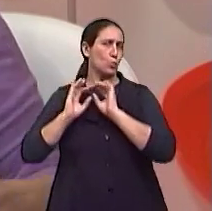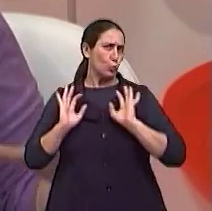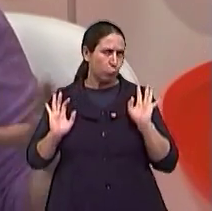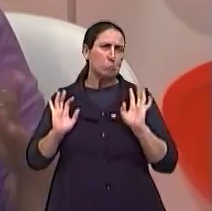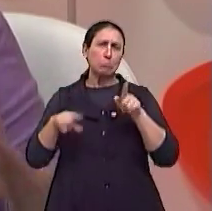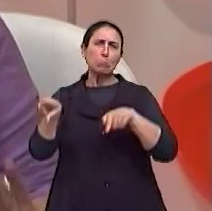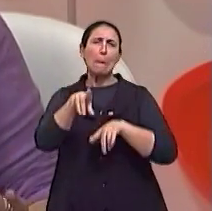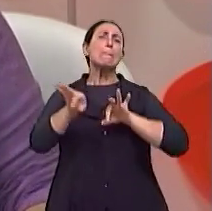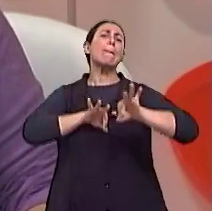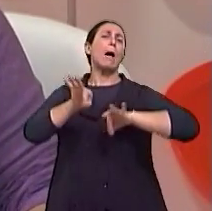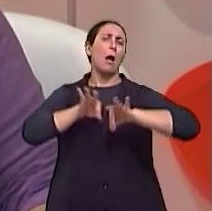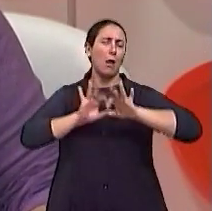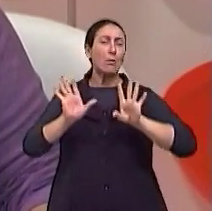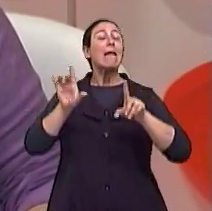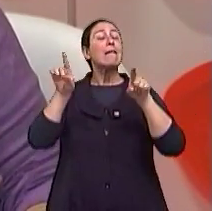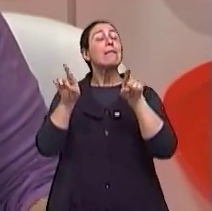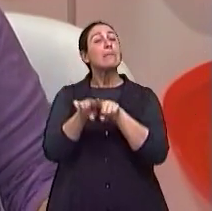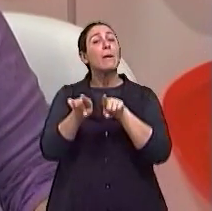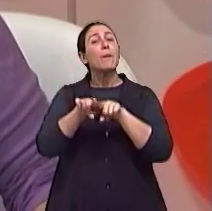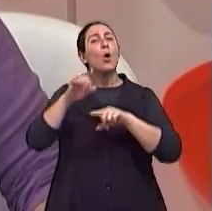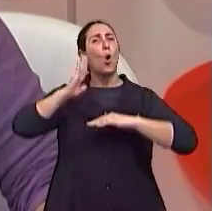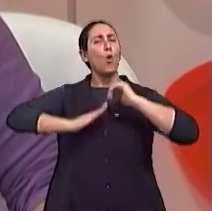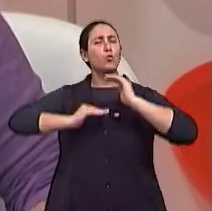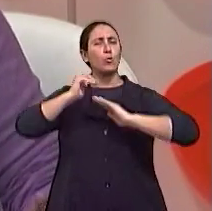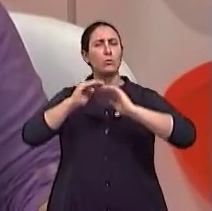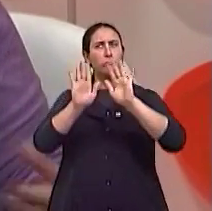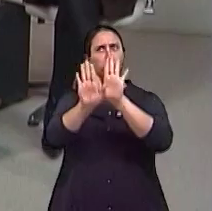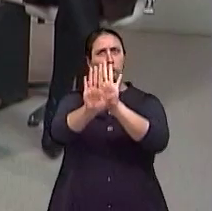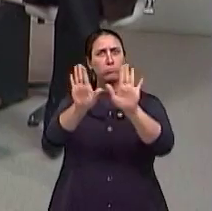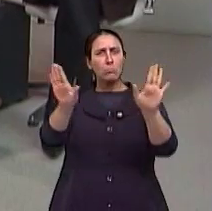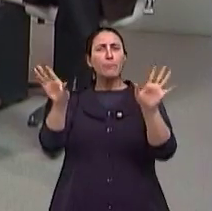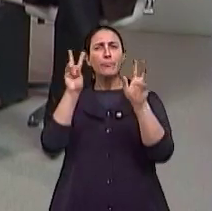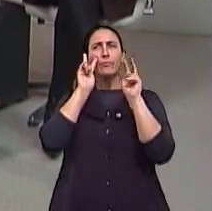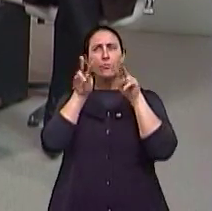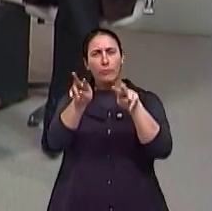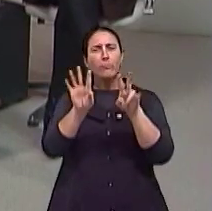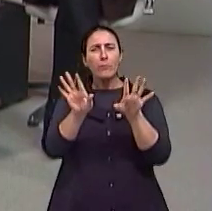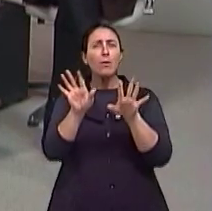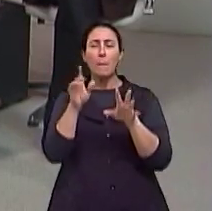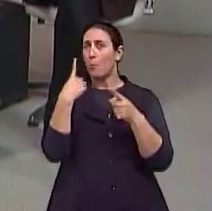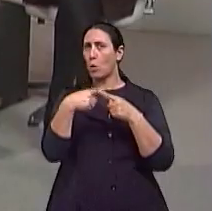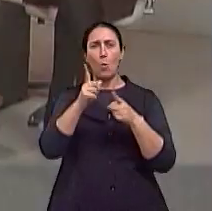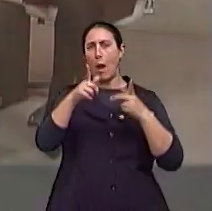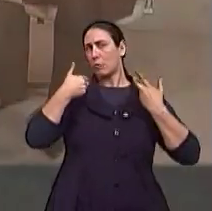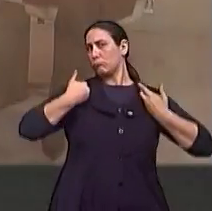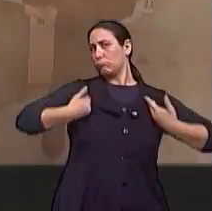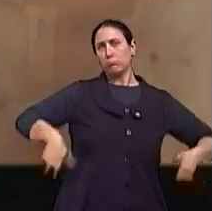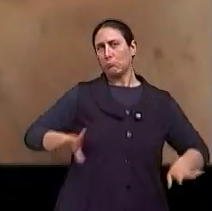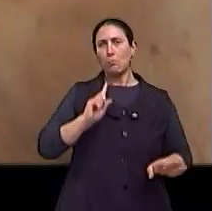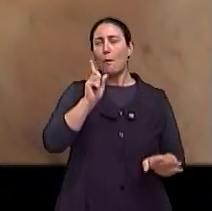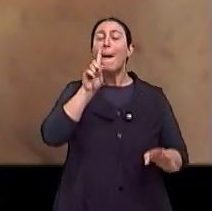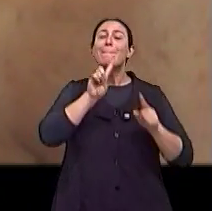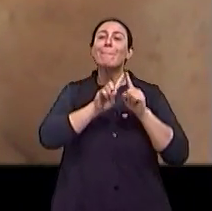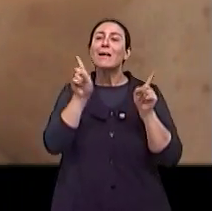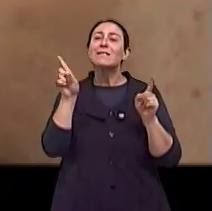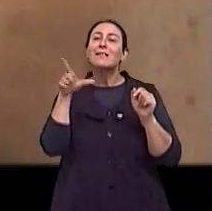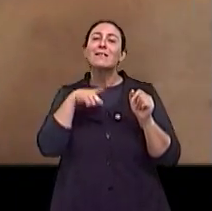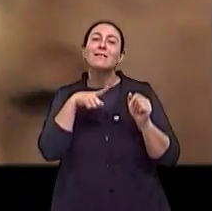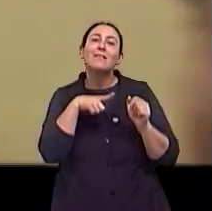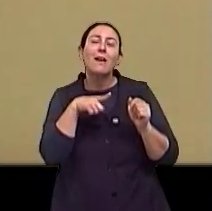também construiu a situação respeitando, né? Quase, não é uma cena de nu, mas é uma cena com uma certa